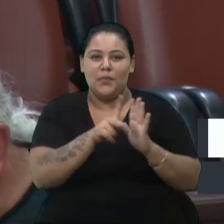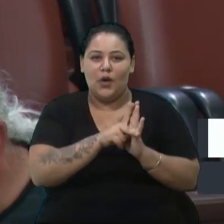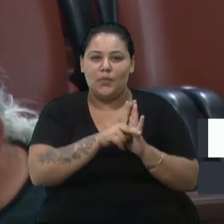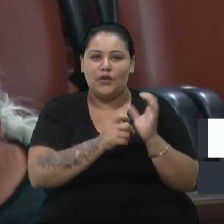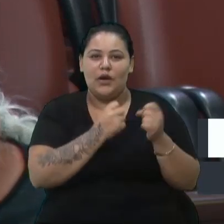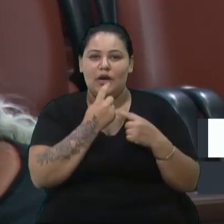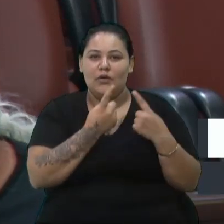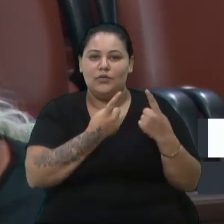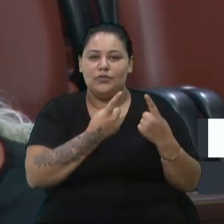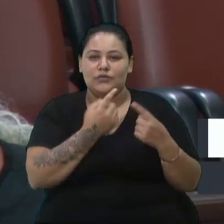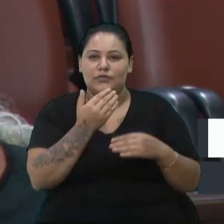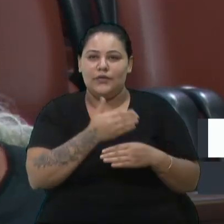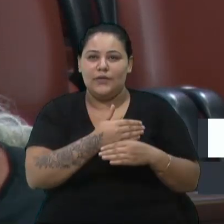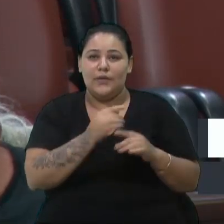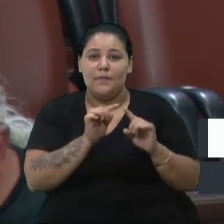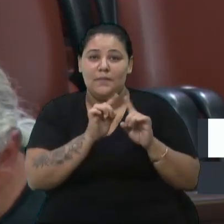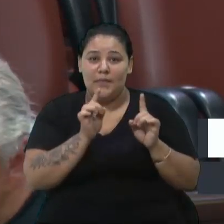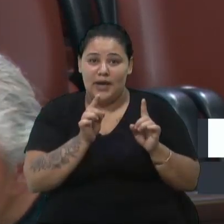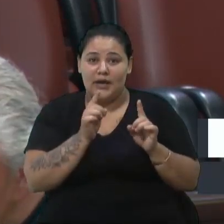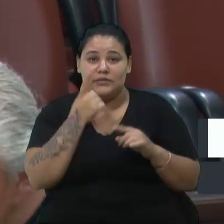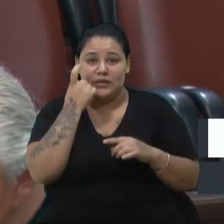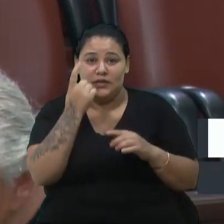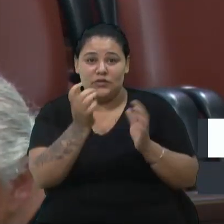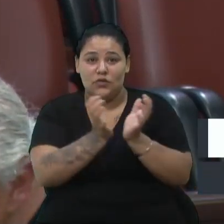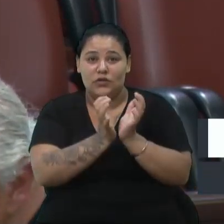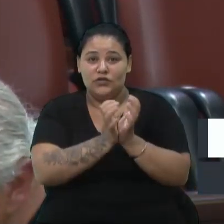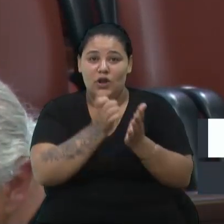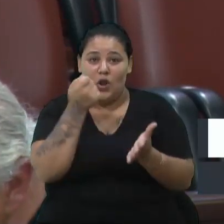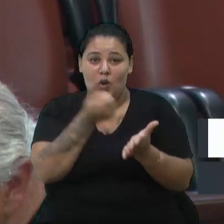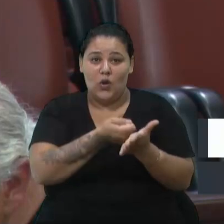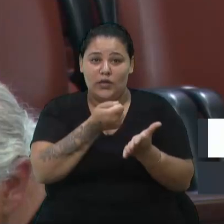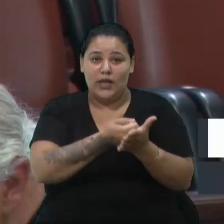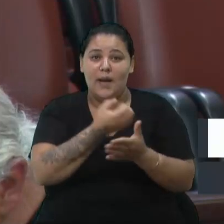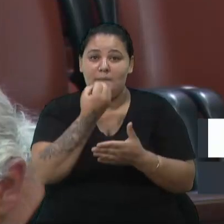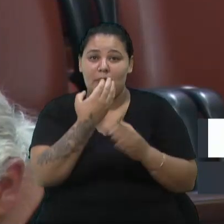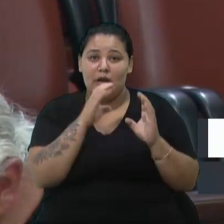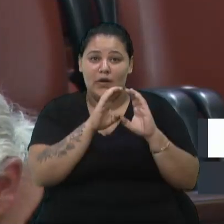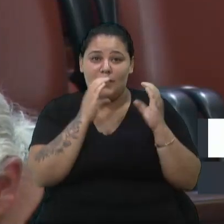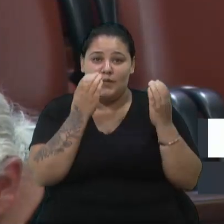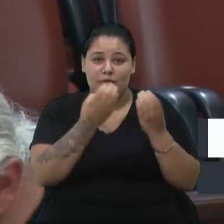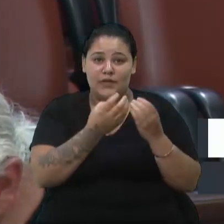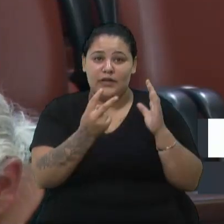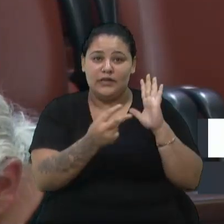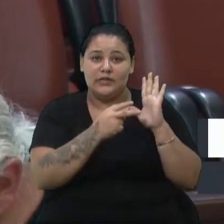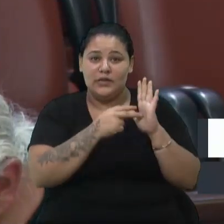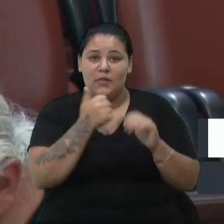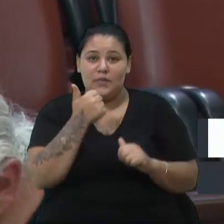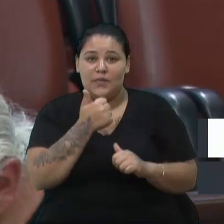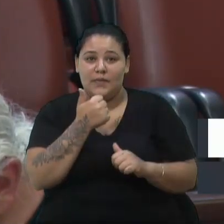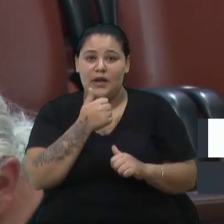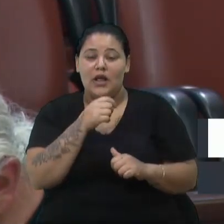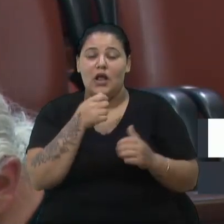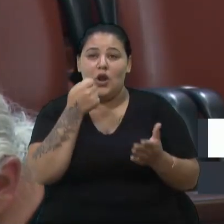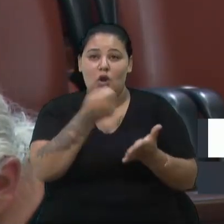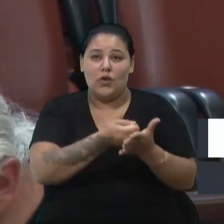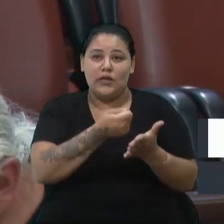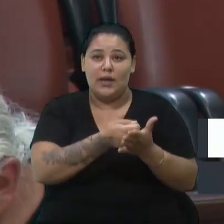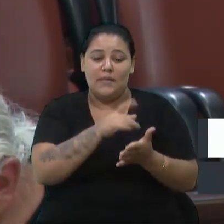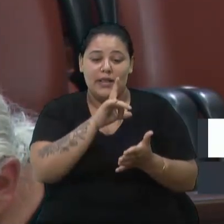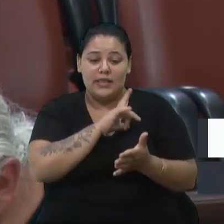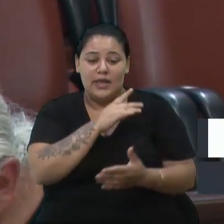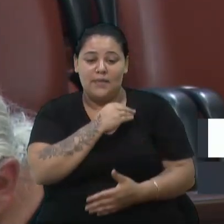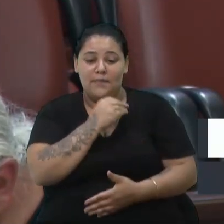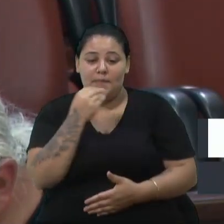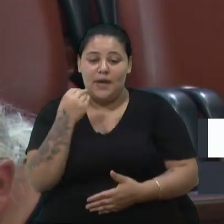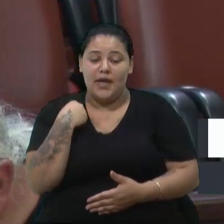mas quando é para o interesse coletivo lutar pelo bem da comunidade, lutar pela atenção primária, lutar para ter mais médicos, lutar para ter estrutura